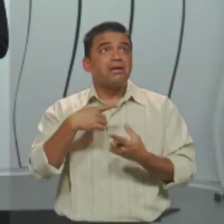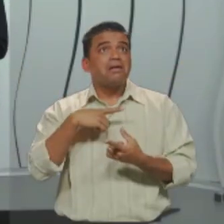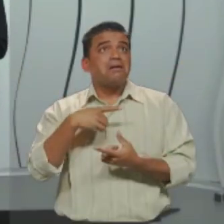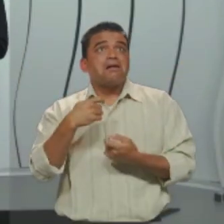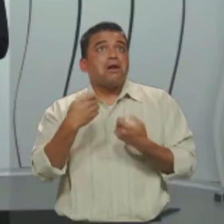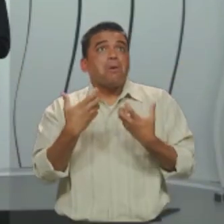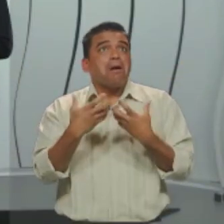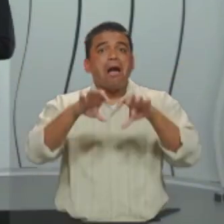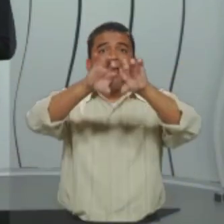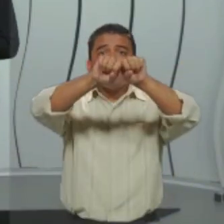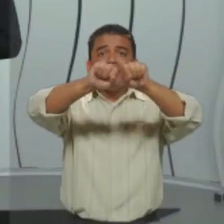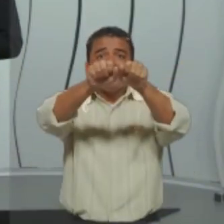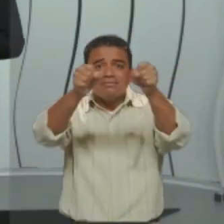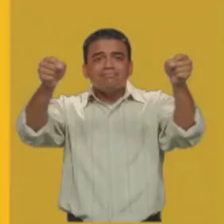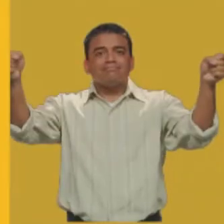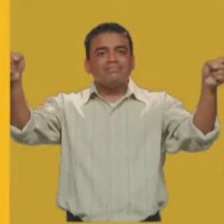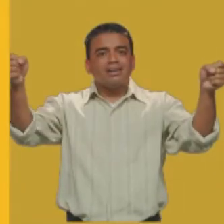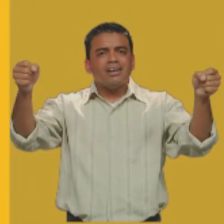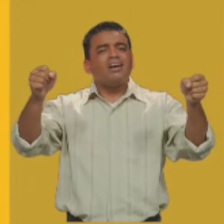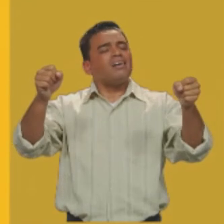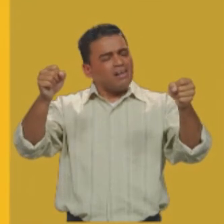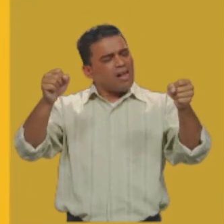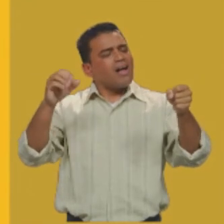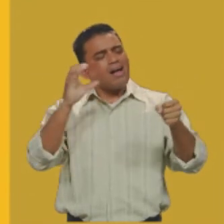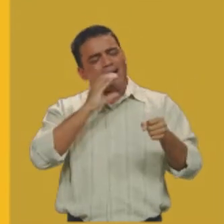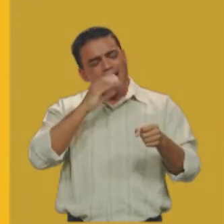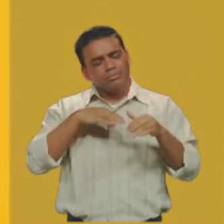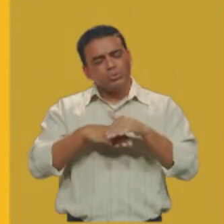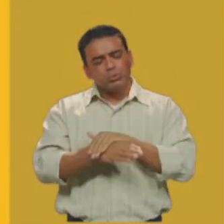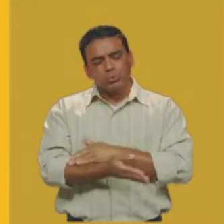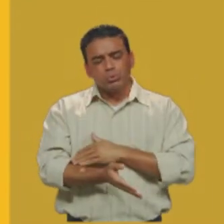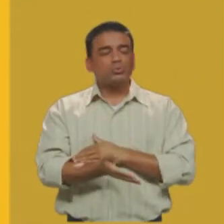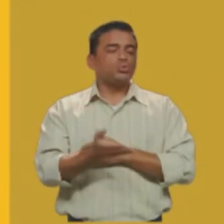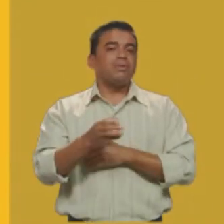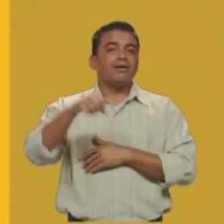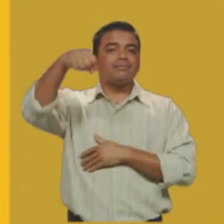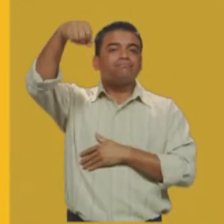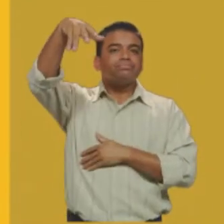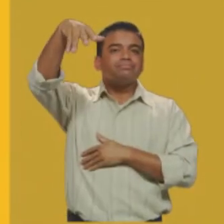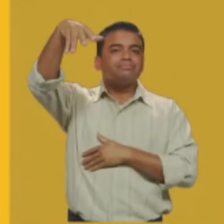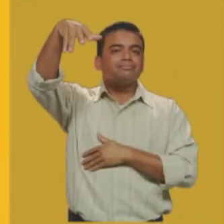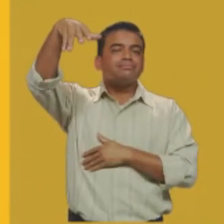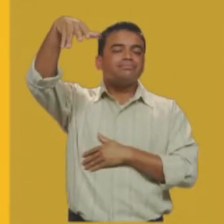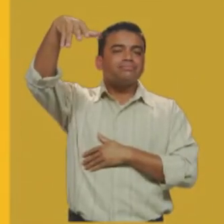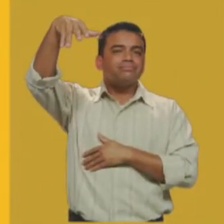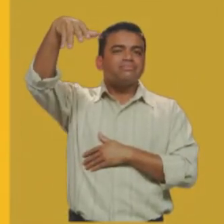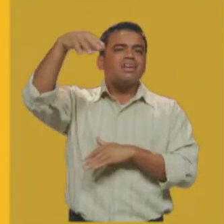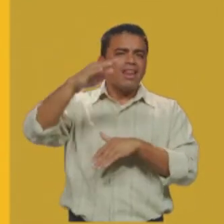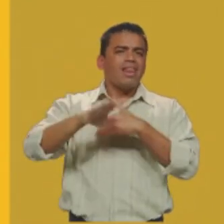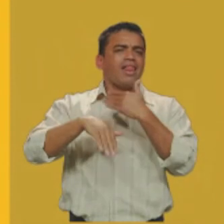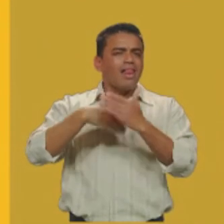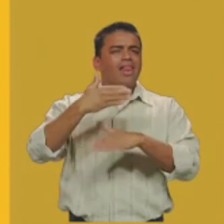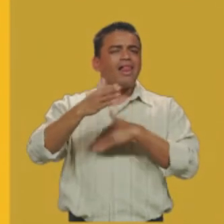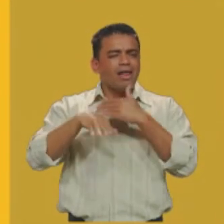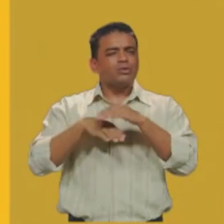as cortinas, logo se acostuma a acender mais cedo a luz. E à medida que se